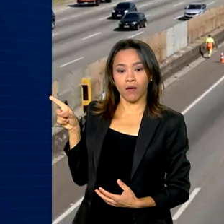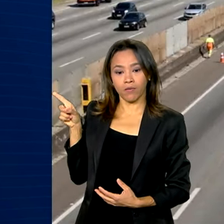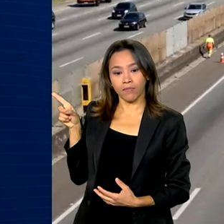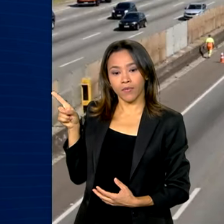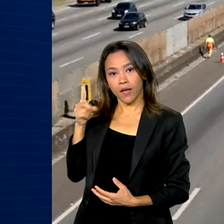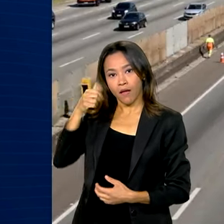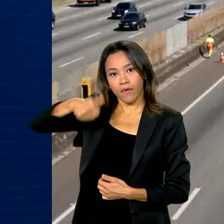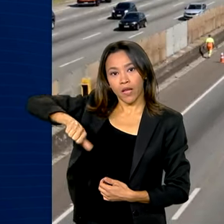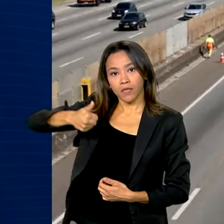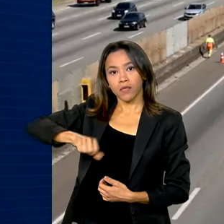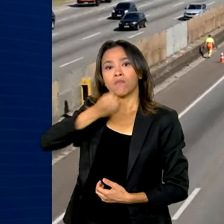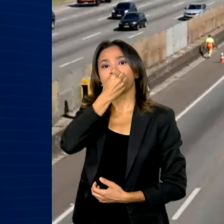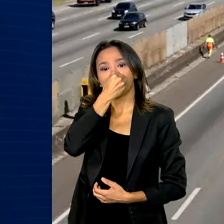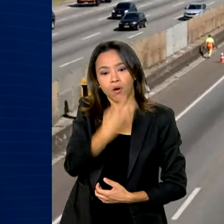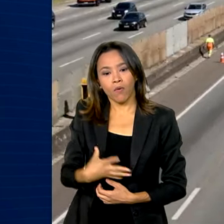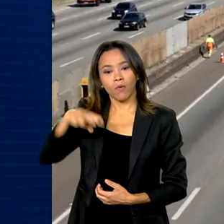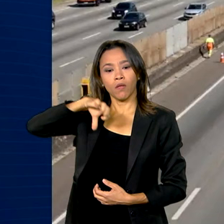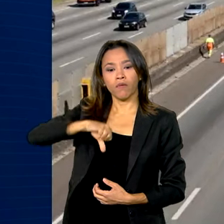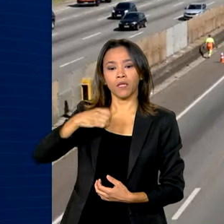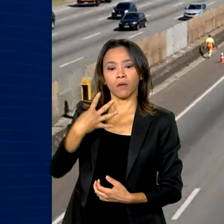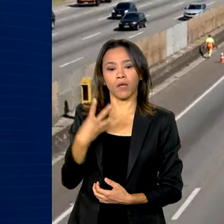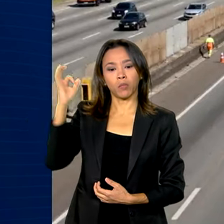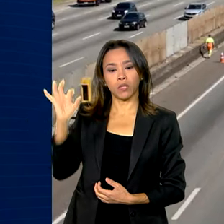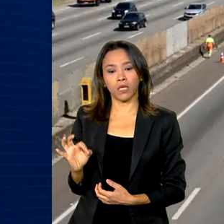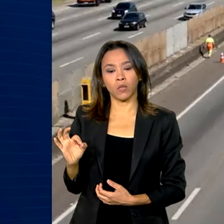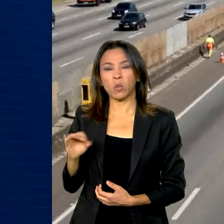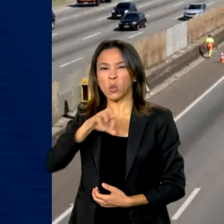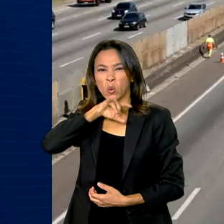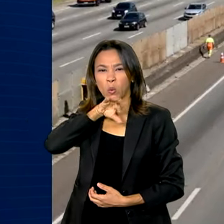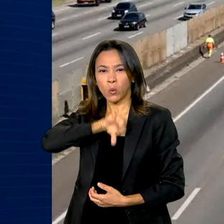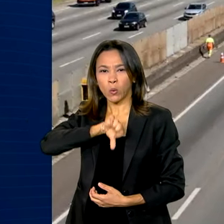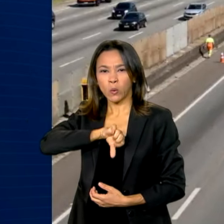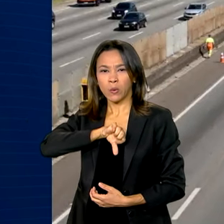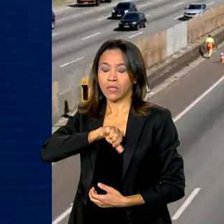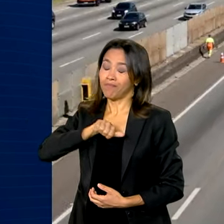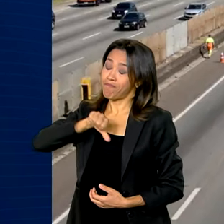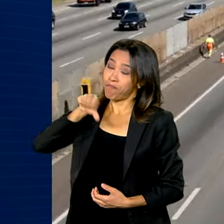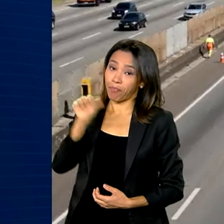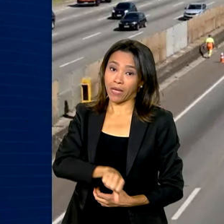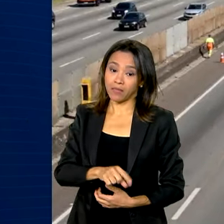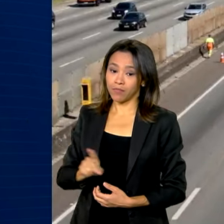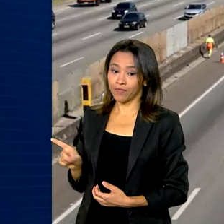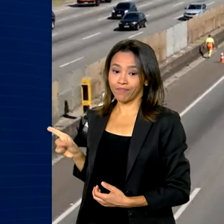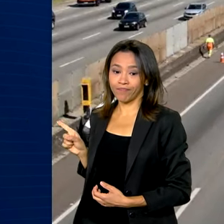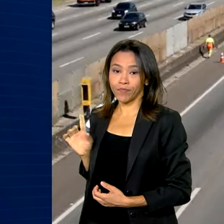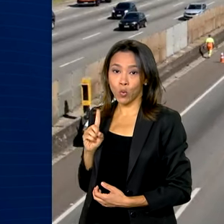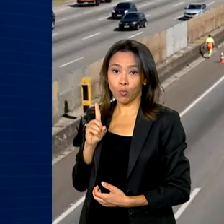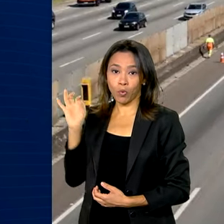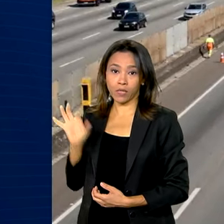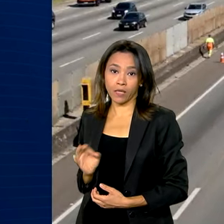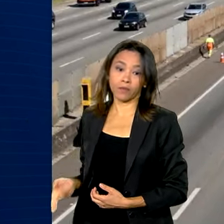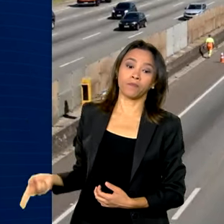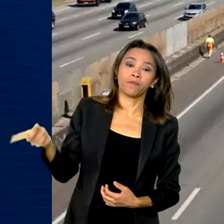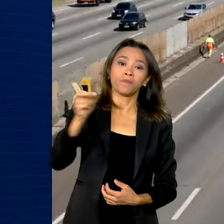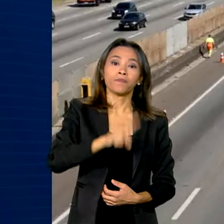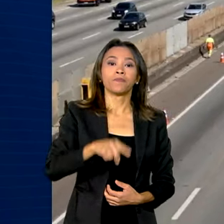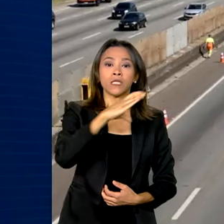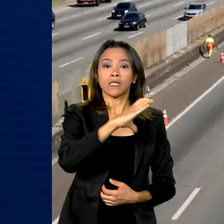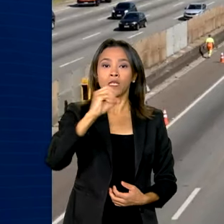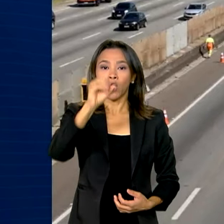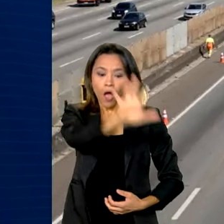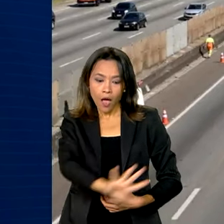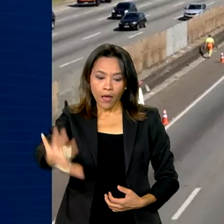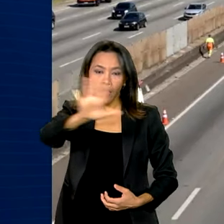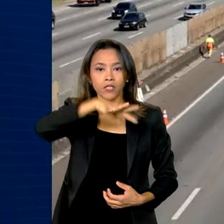indicador bom de 94% e ruim e péssimo de 1%. No centro-oeste, o Mato